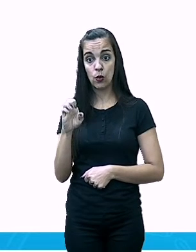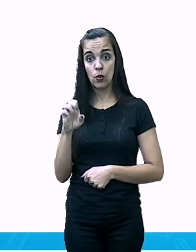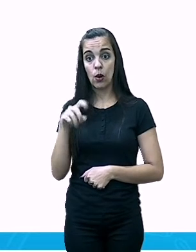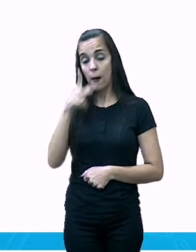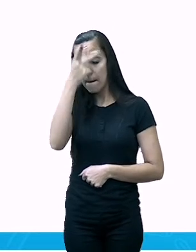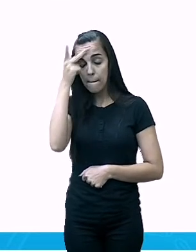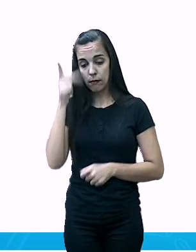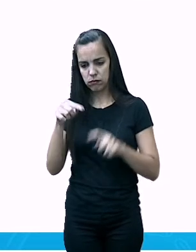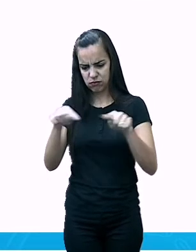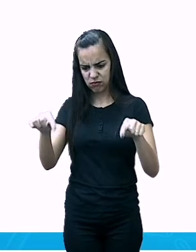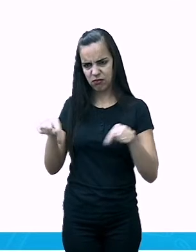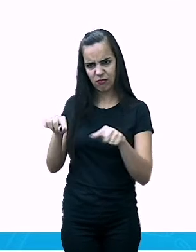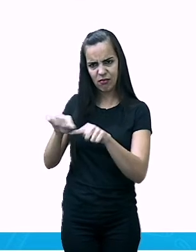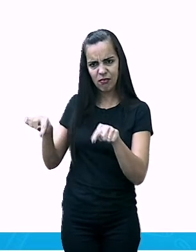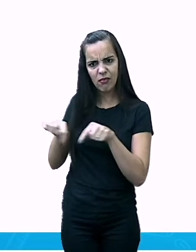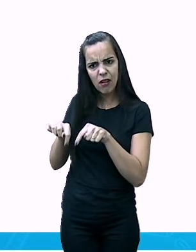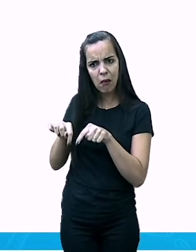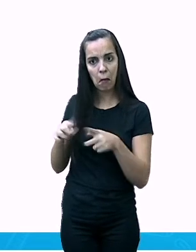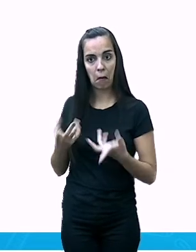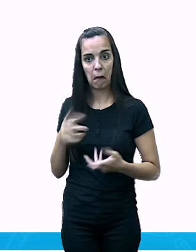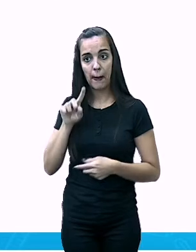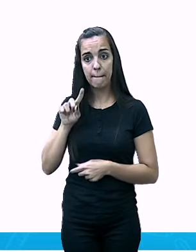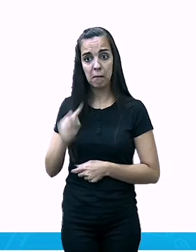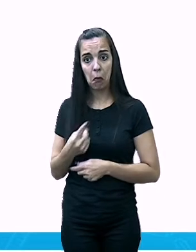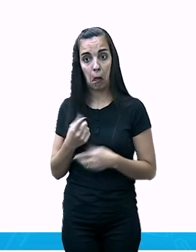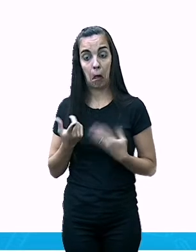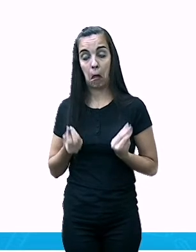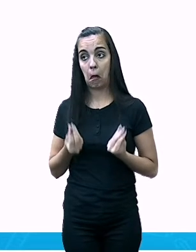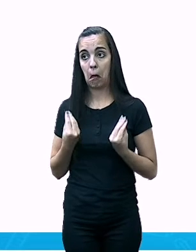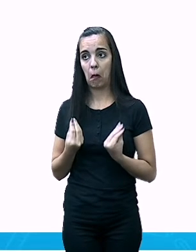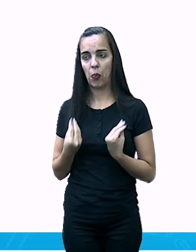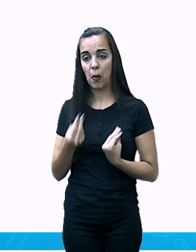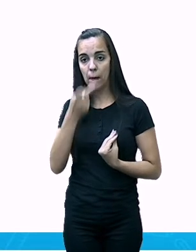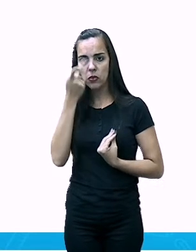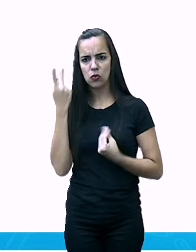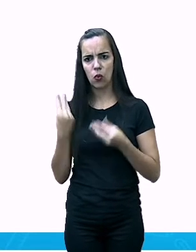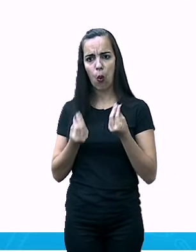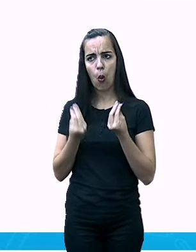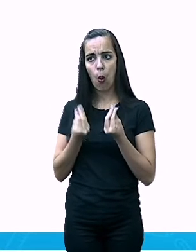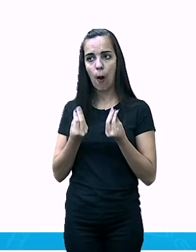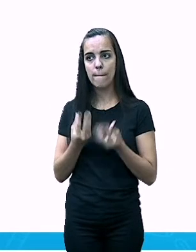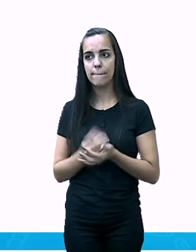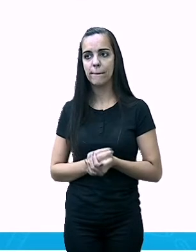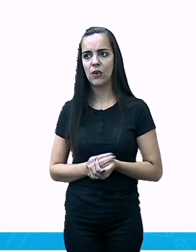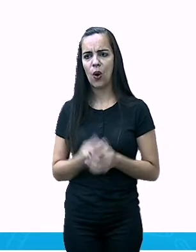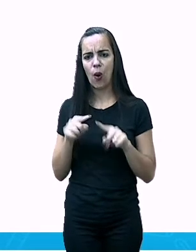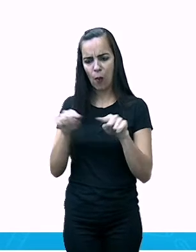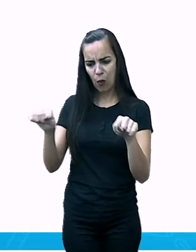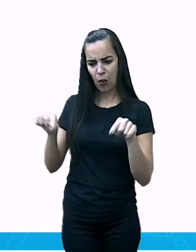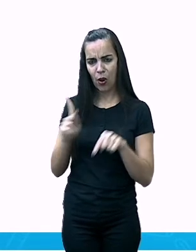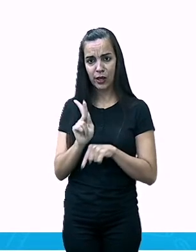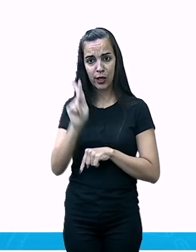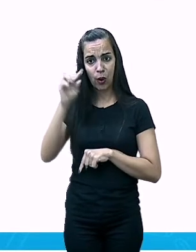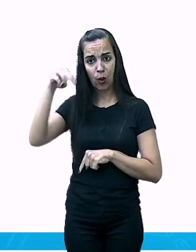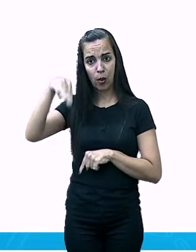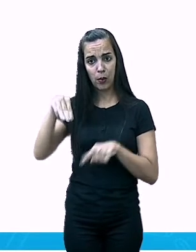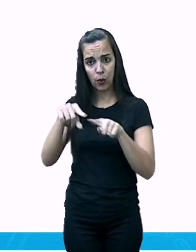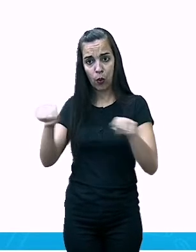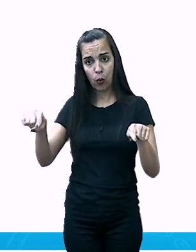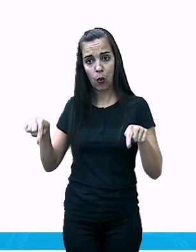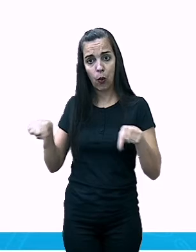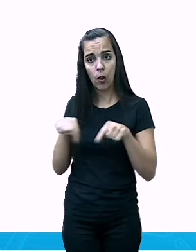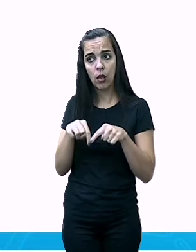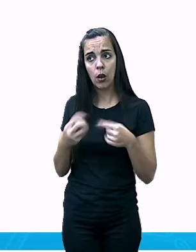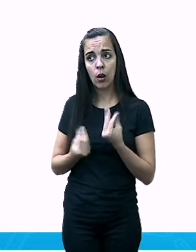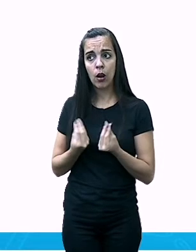o Brasil tem aproximadamente 22 habitantes por quilômetro quadrado. Mas, quando